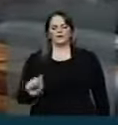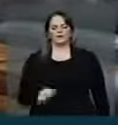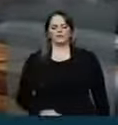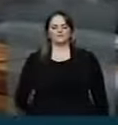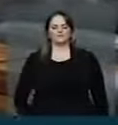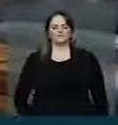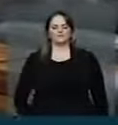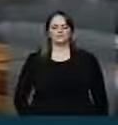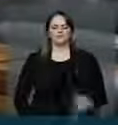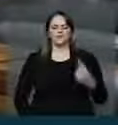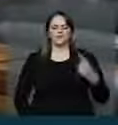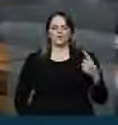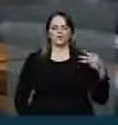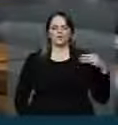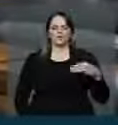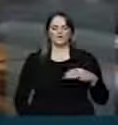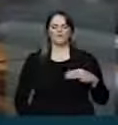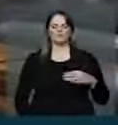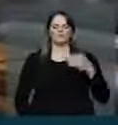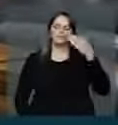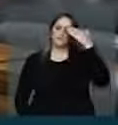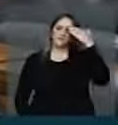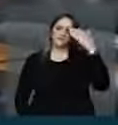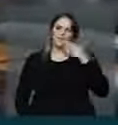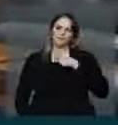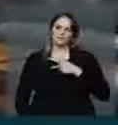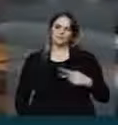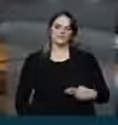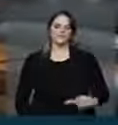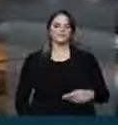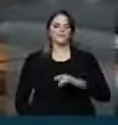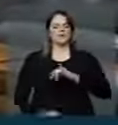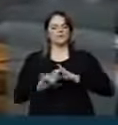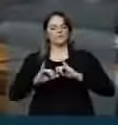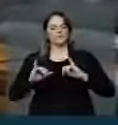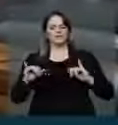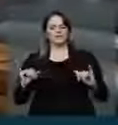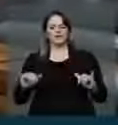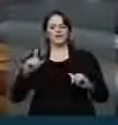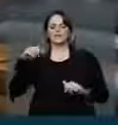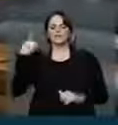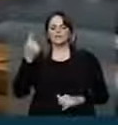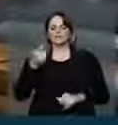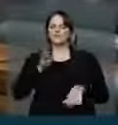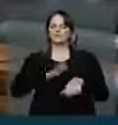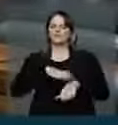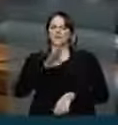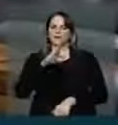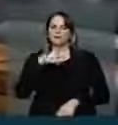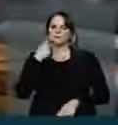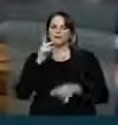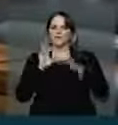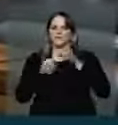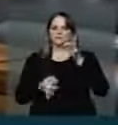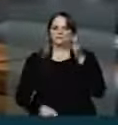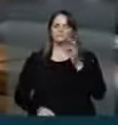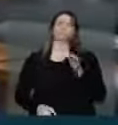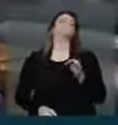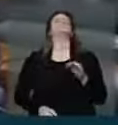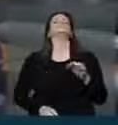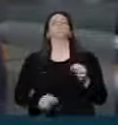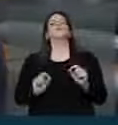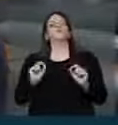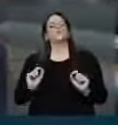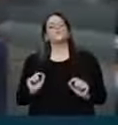Obrigado, presidente. Eu quero deixar um registro, oportunamente, vou me pronunciar mais profundamente, sobre essa